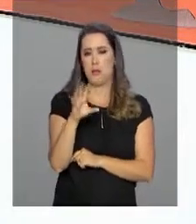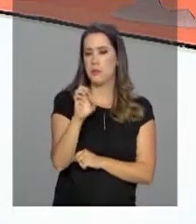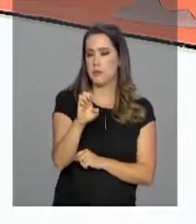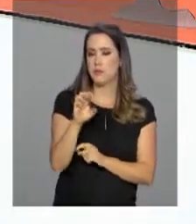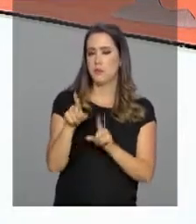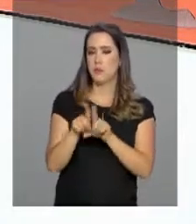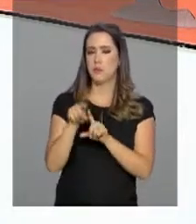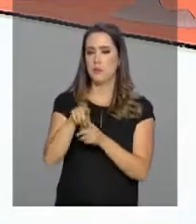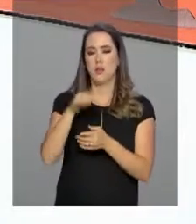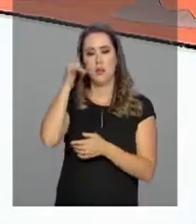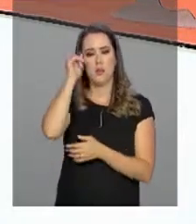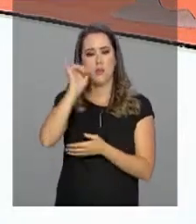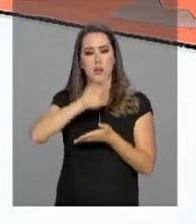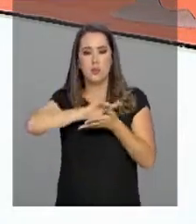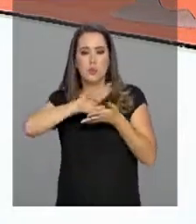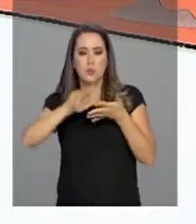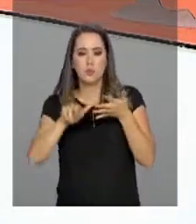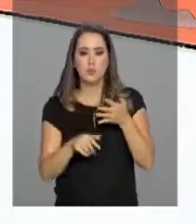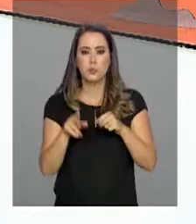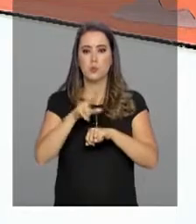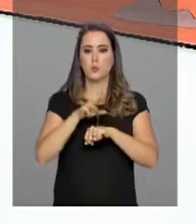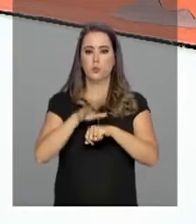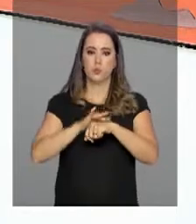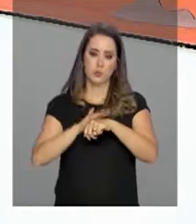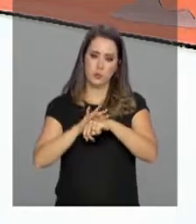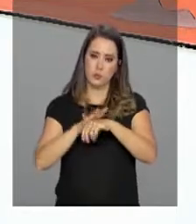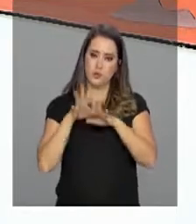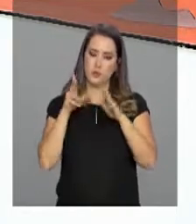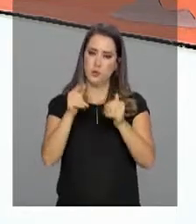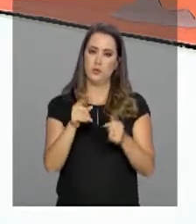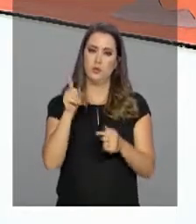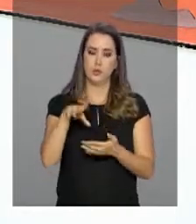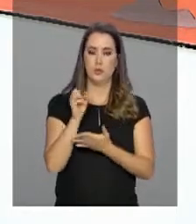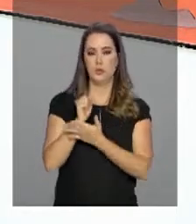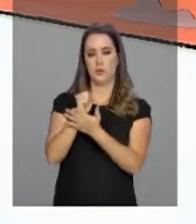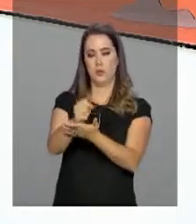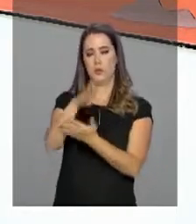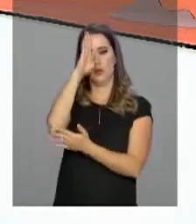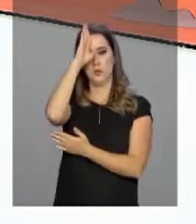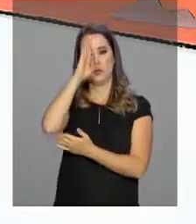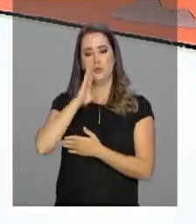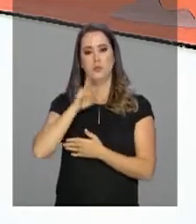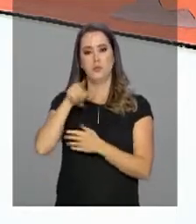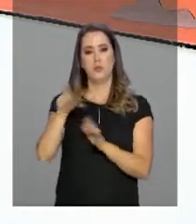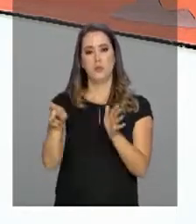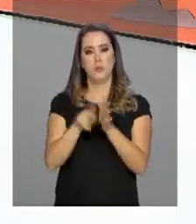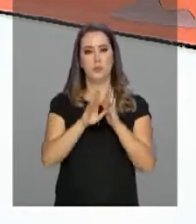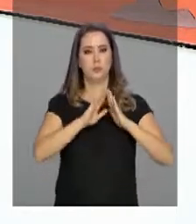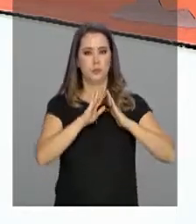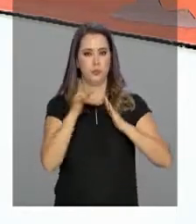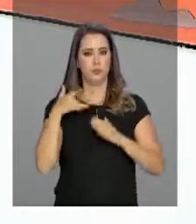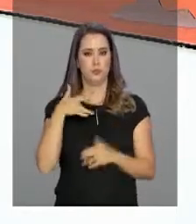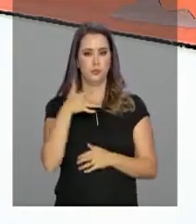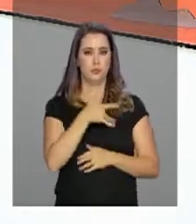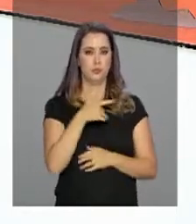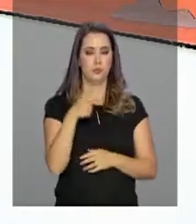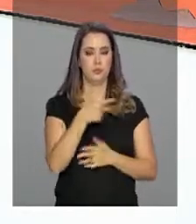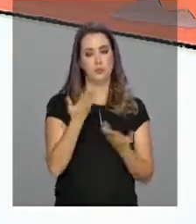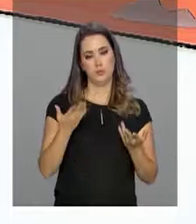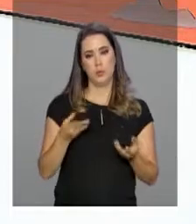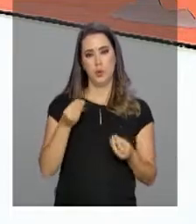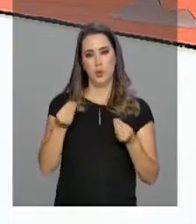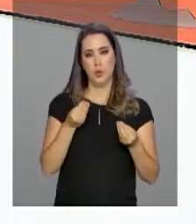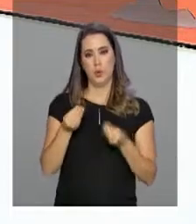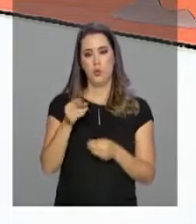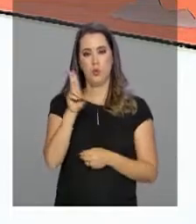que previne difteria, tétano e coqueluche. Todas são oferecidas de graça nos postos de saúde. As orientações